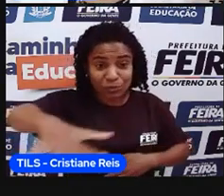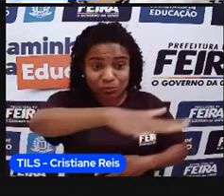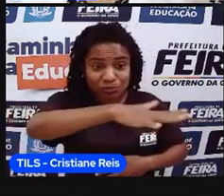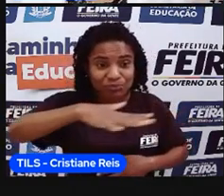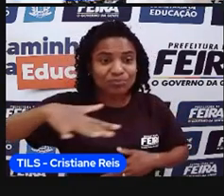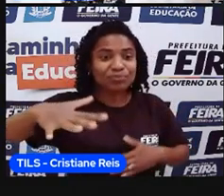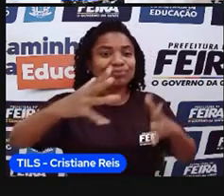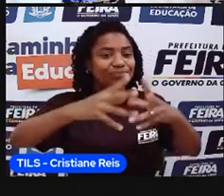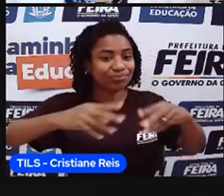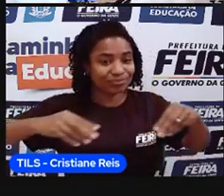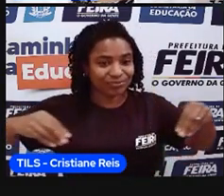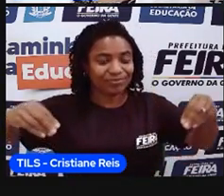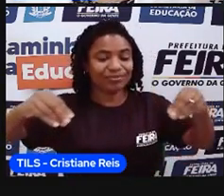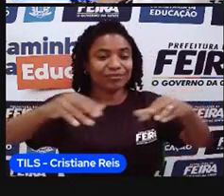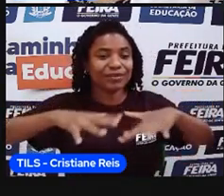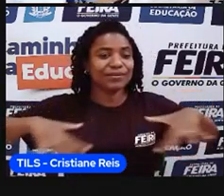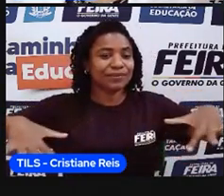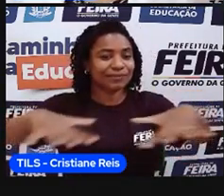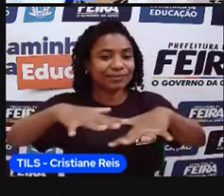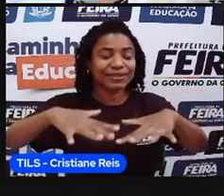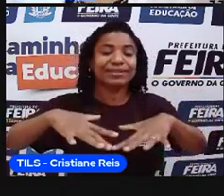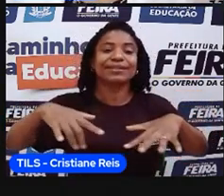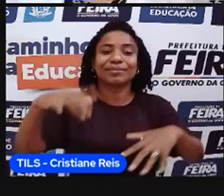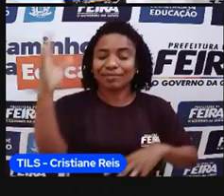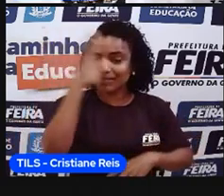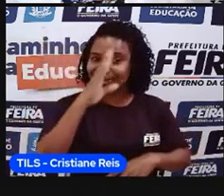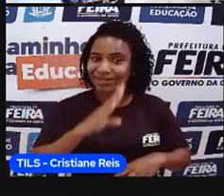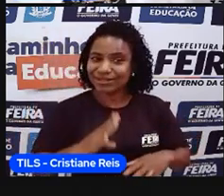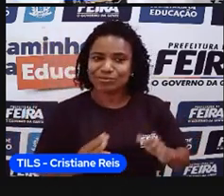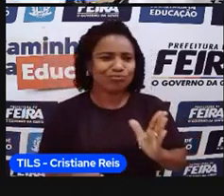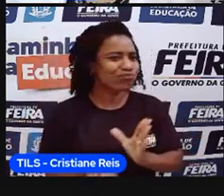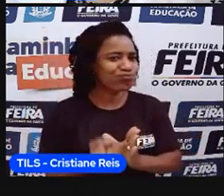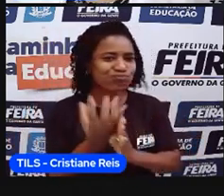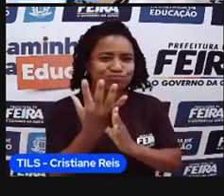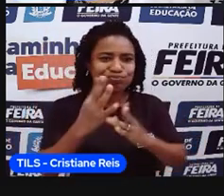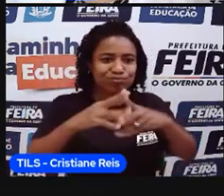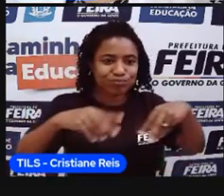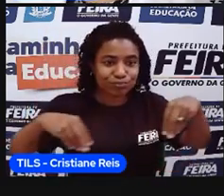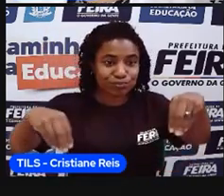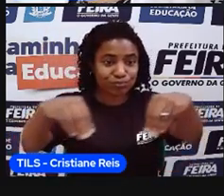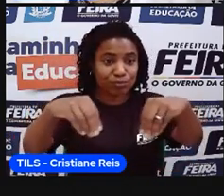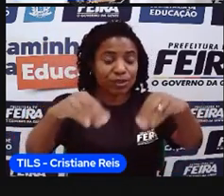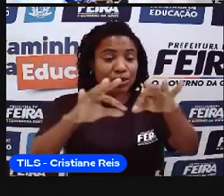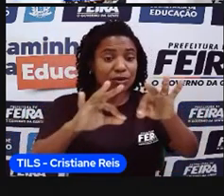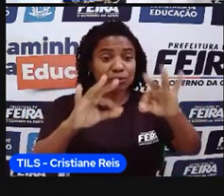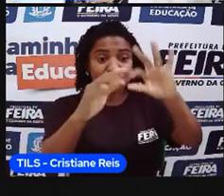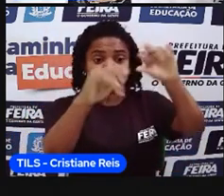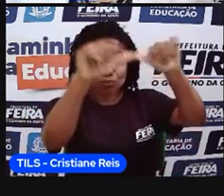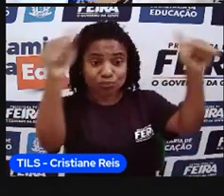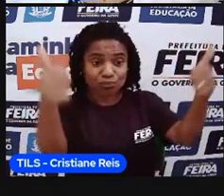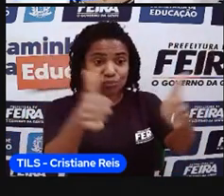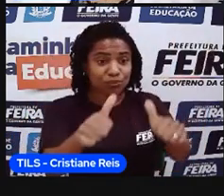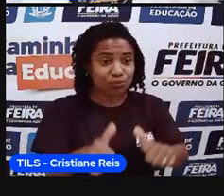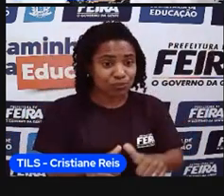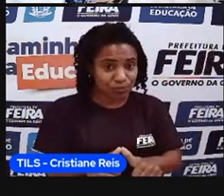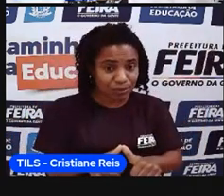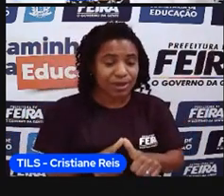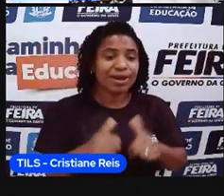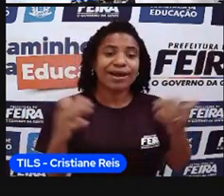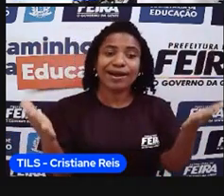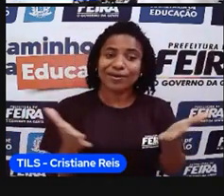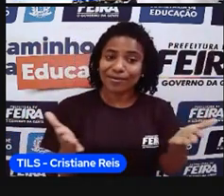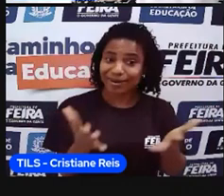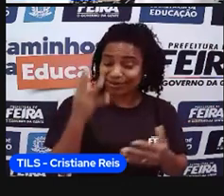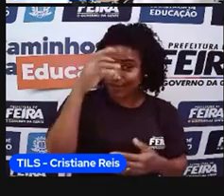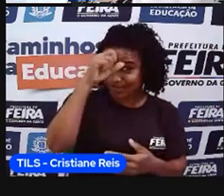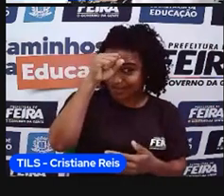geográfico, da própria formação do território brasileiro, mas agora nós vamos aprender, nós vamos estudar